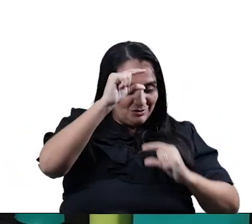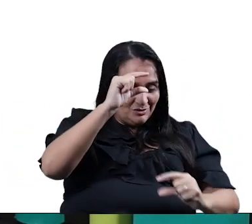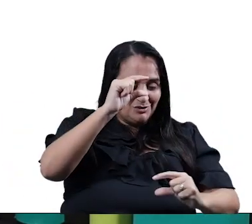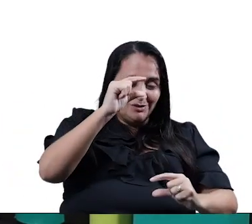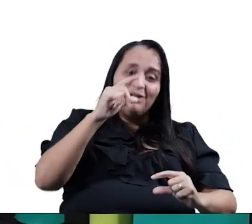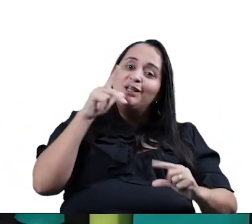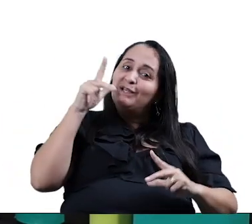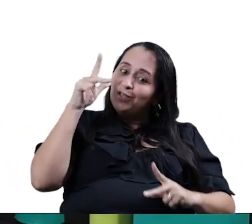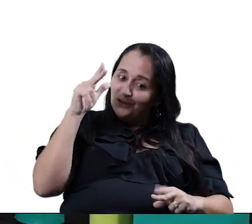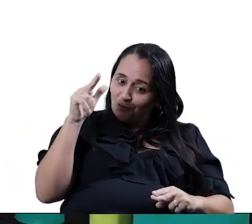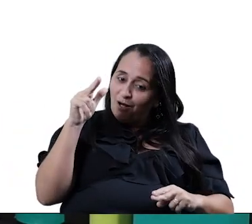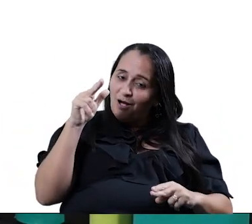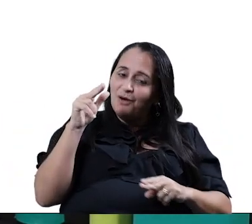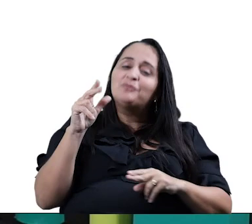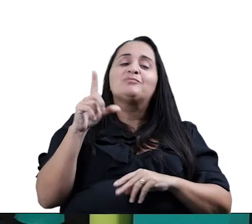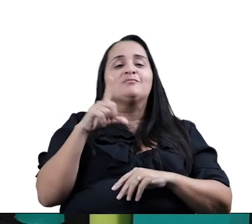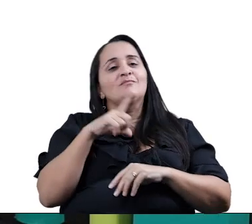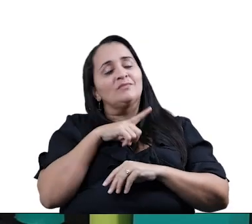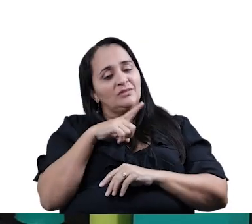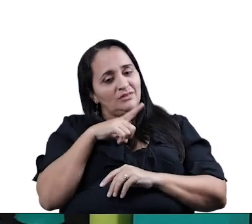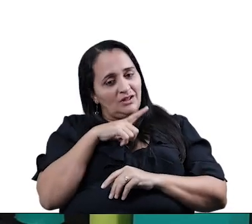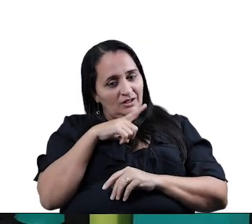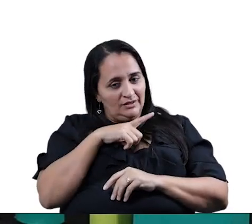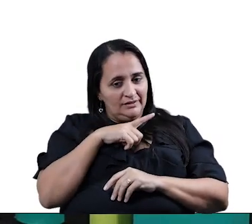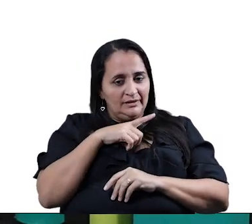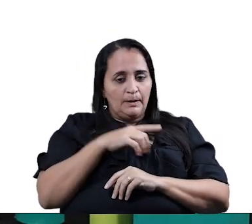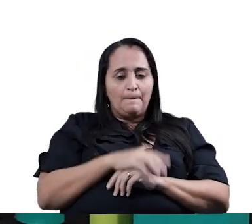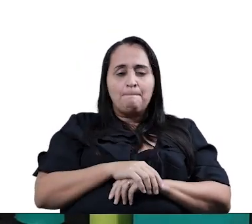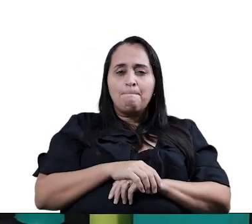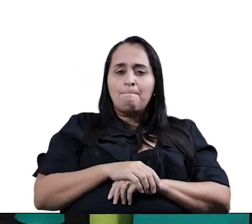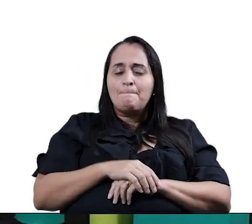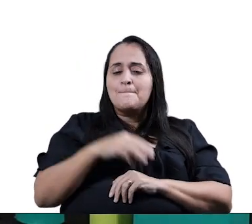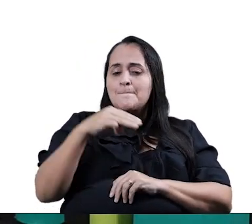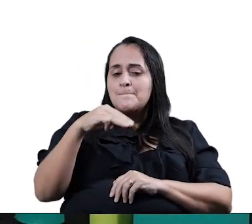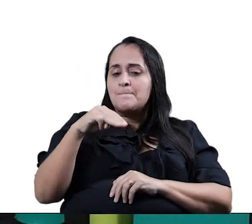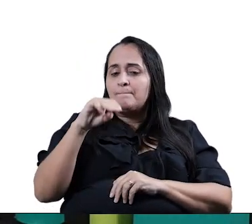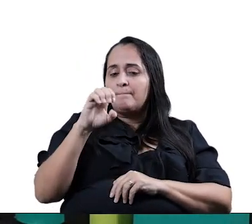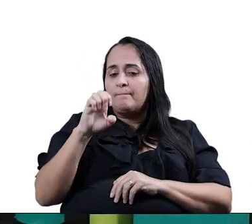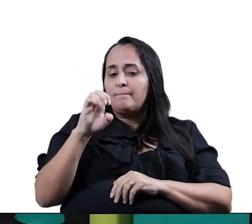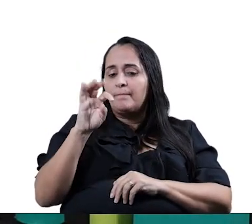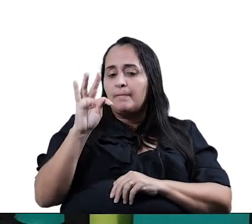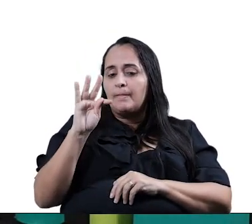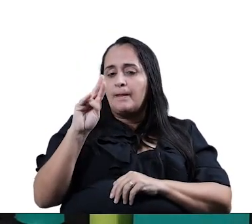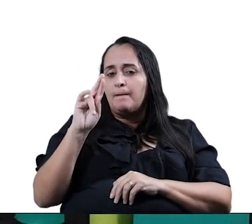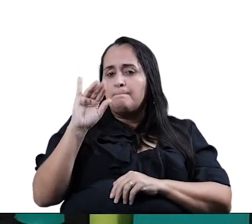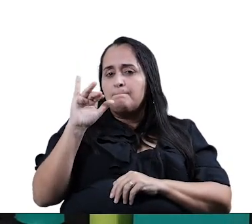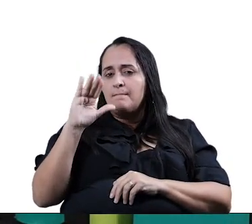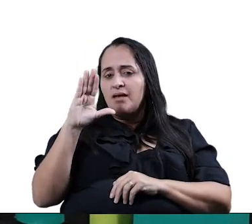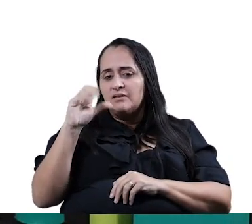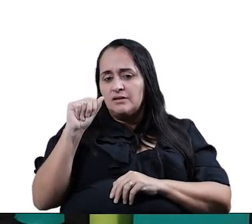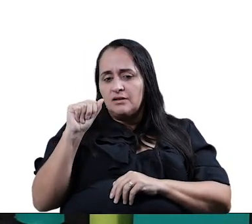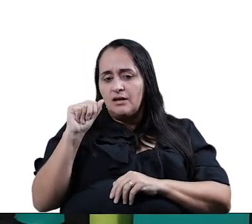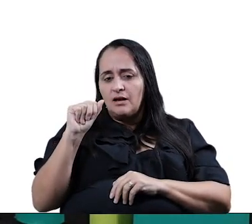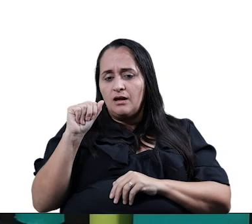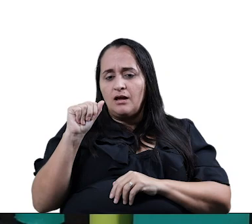E tem a métrica, porque a métrica é a que vai marcando,